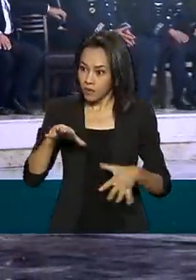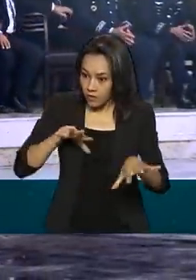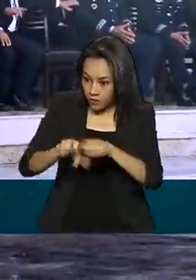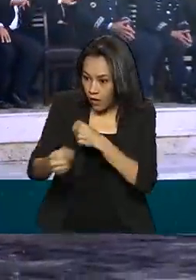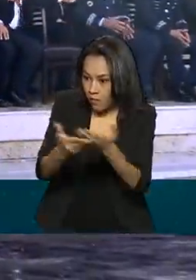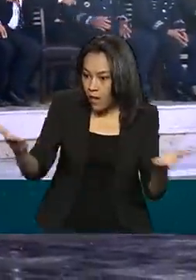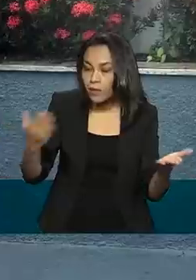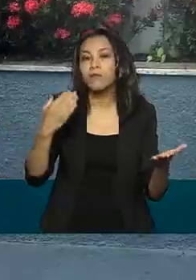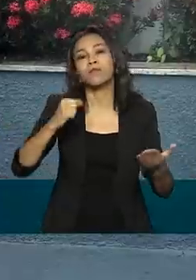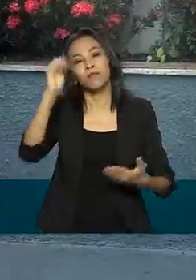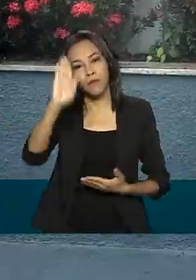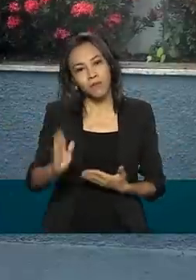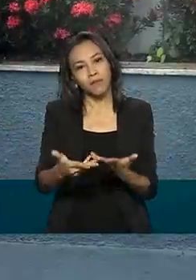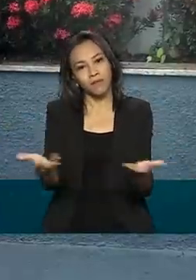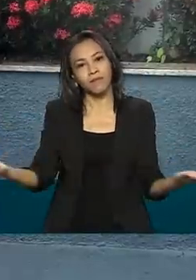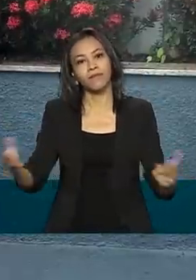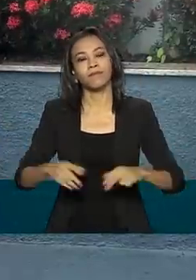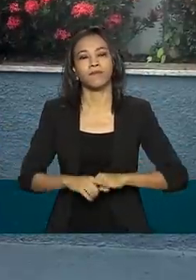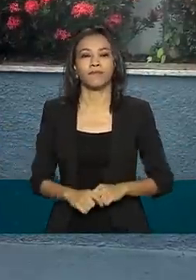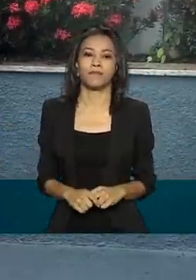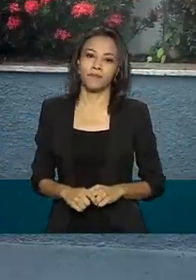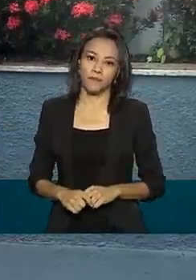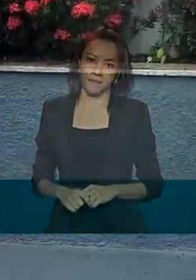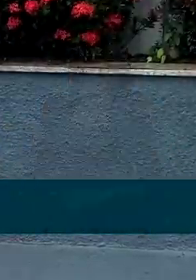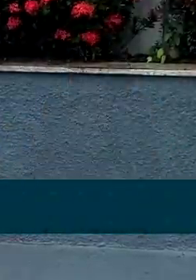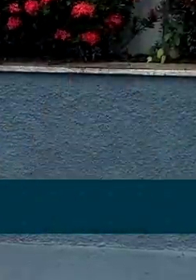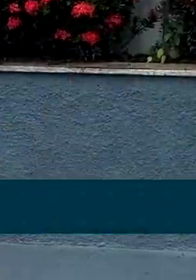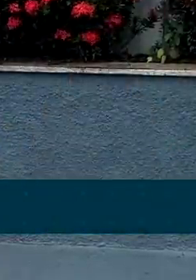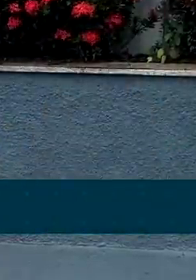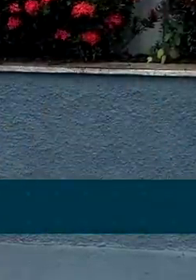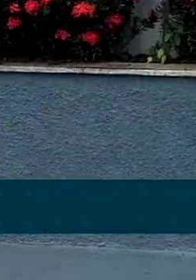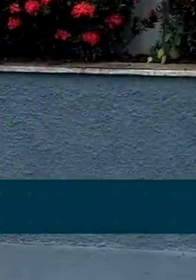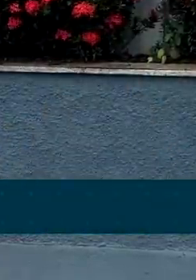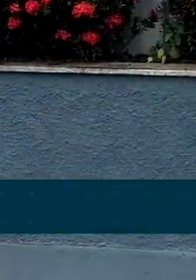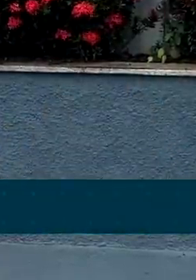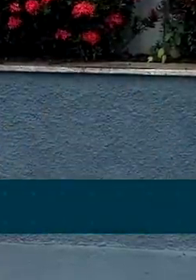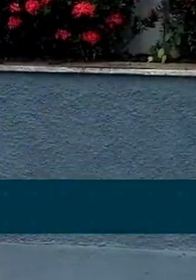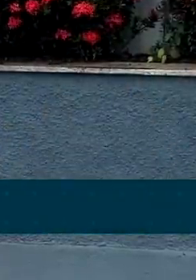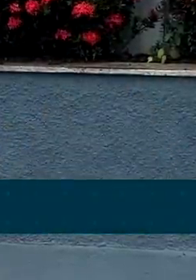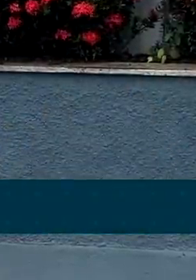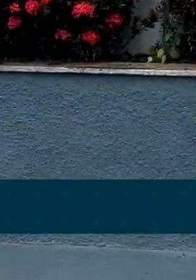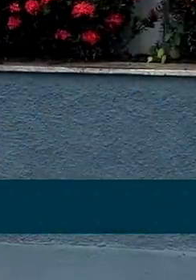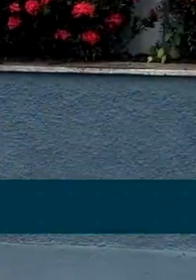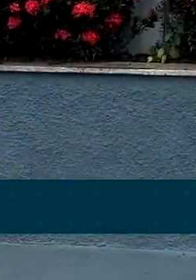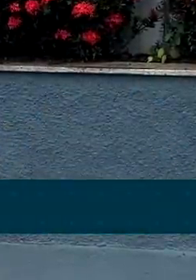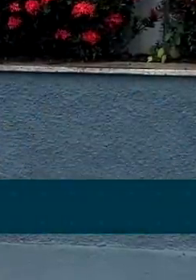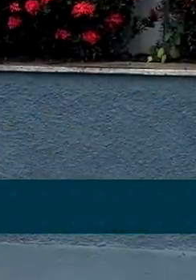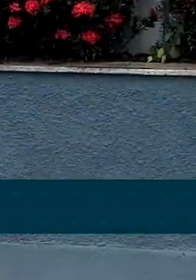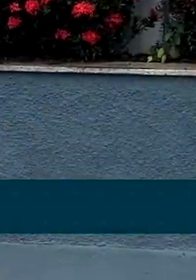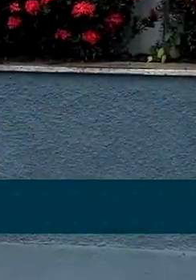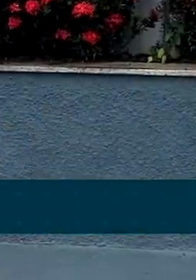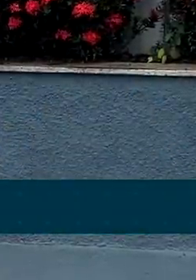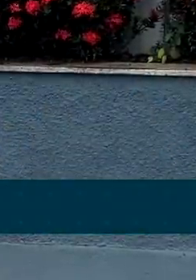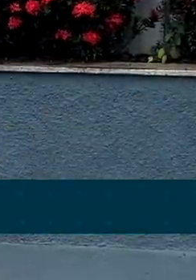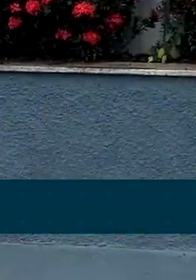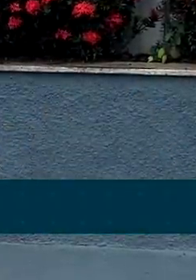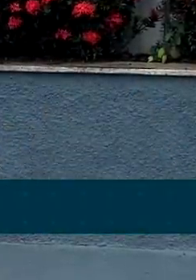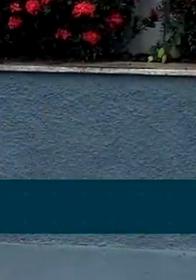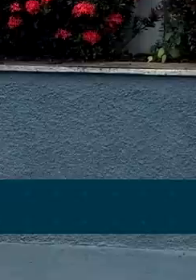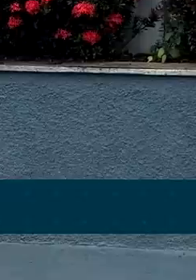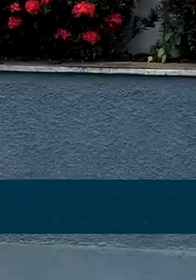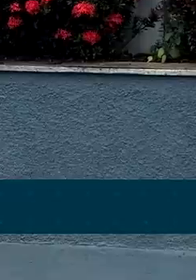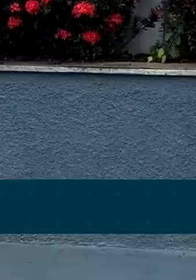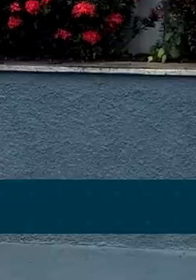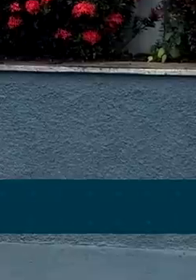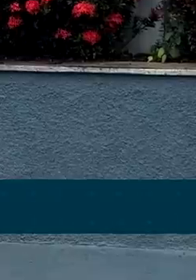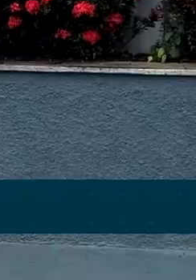Armadas do Brasil. A Força Aérea, confie em vocês. O presidente da República, confie em vocês. E eu